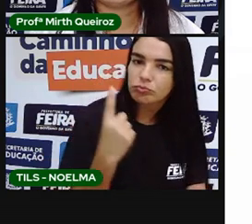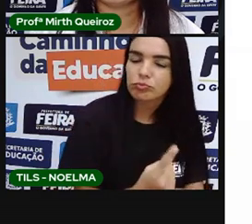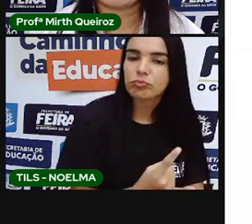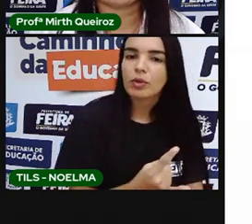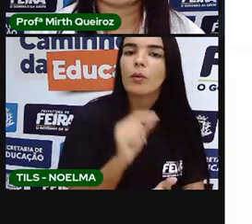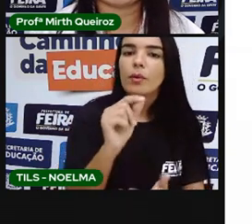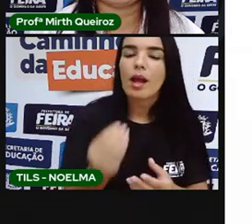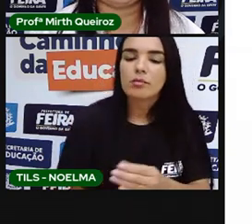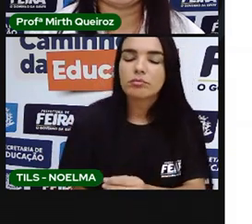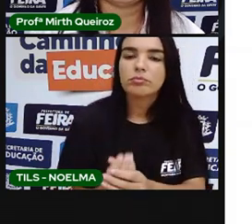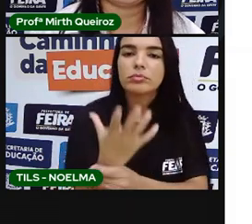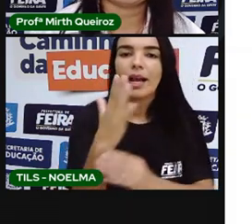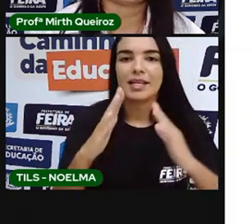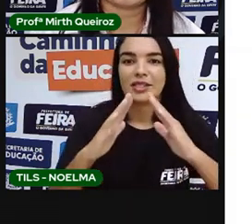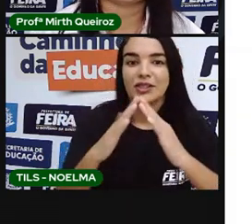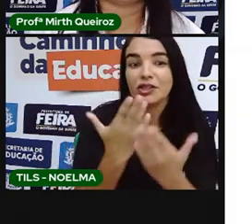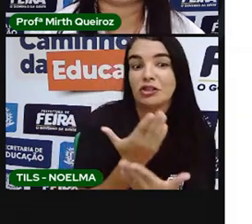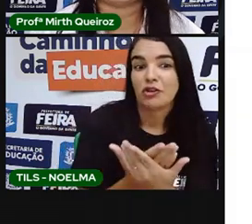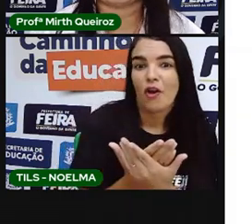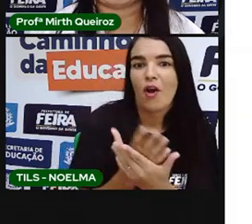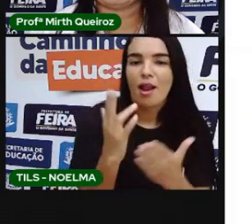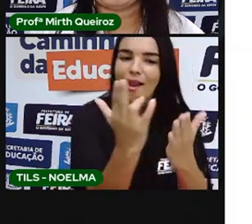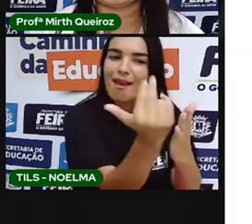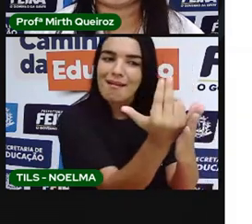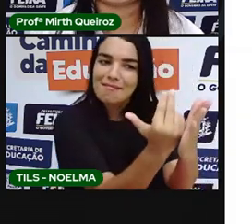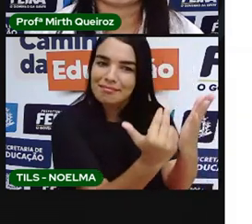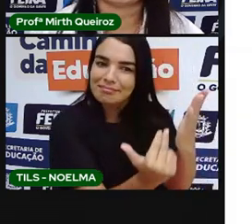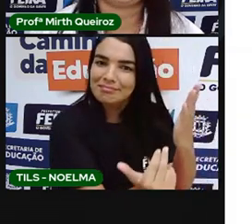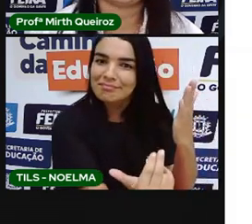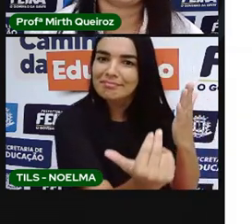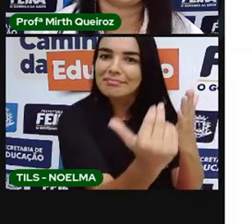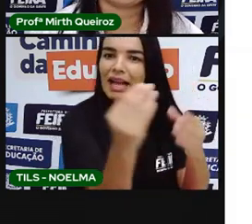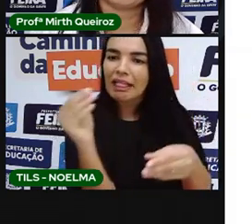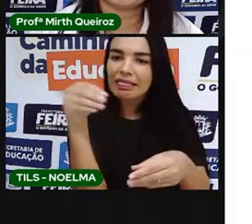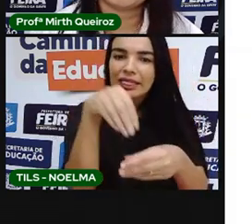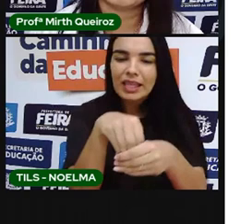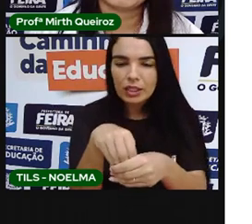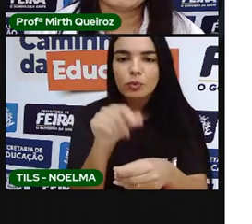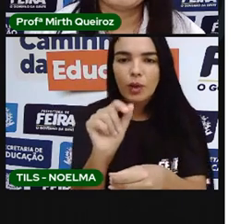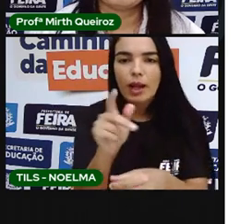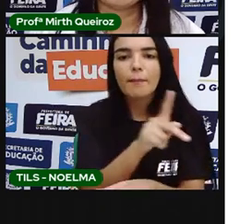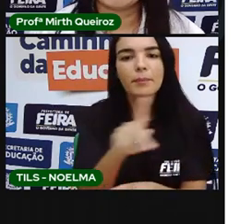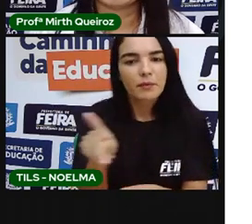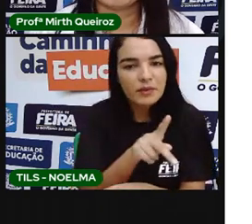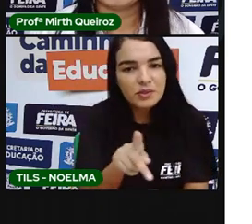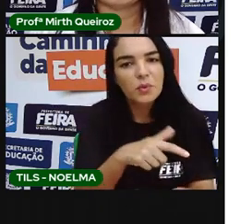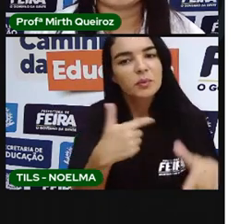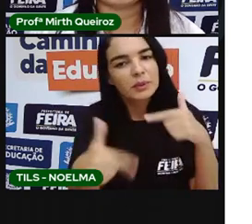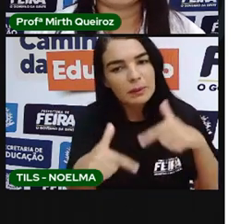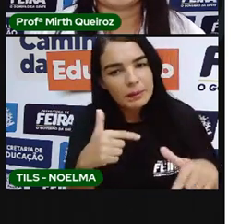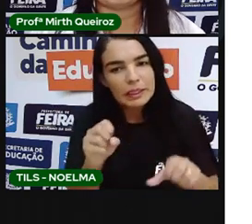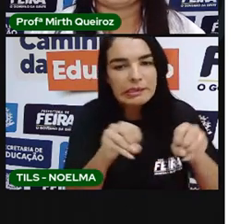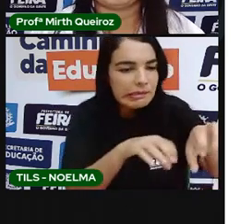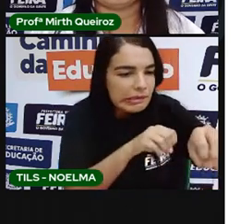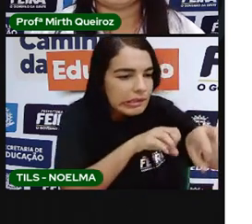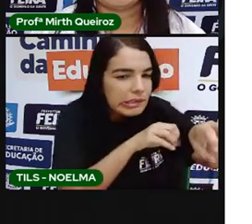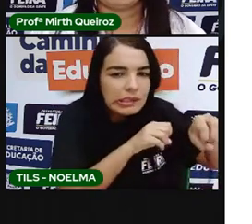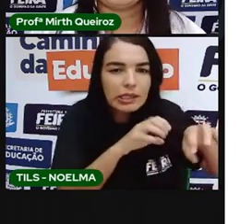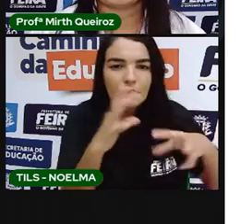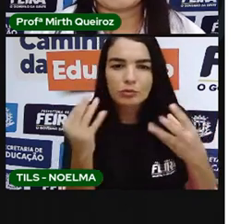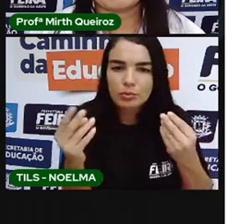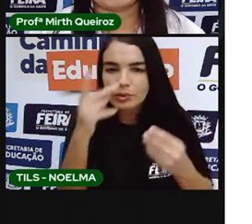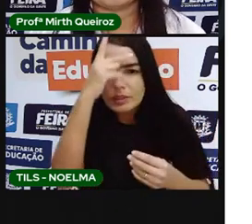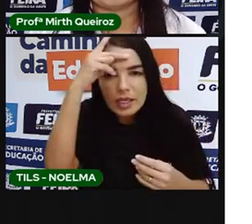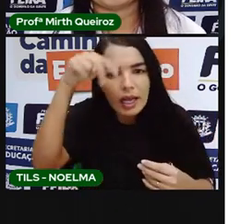eles iriam fundar uma academia de belas artes e trabalharam dentro dessa academia como professores. E, enquanto isso, eles também iriam